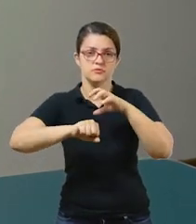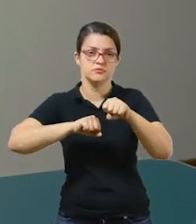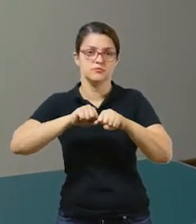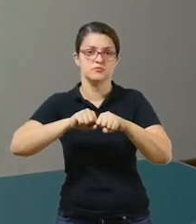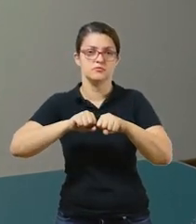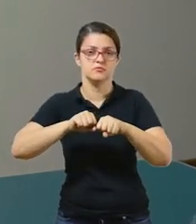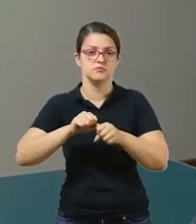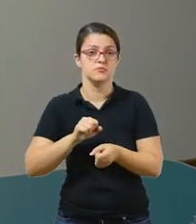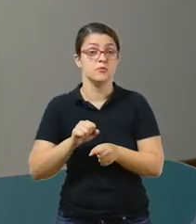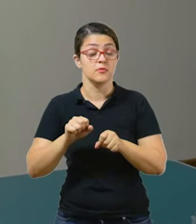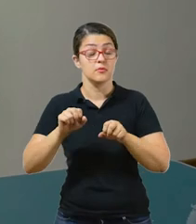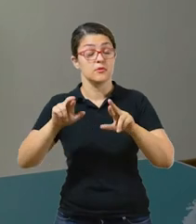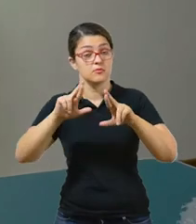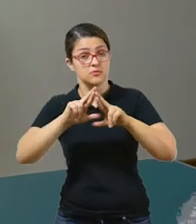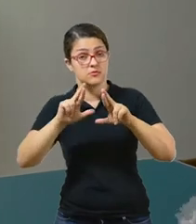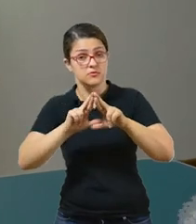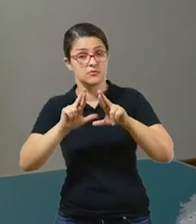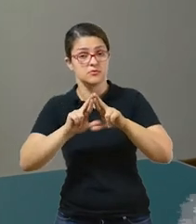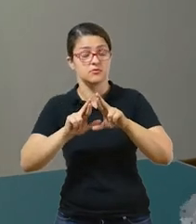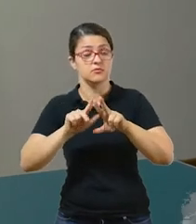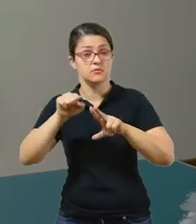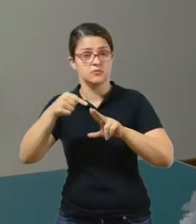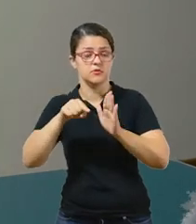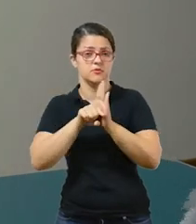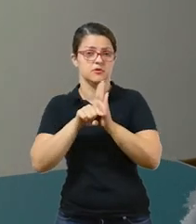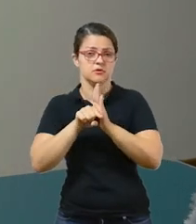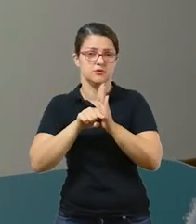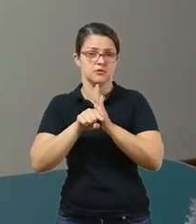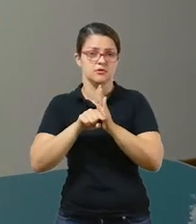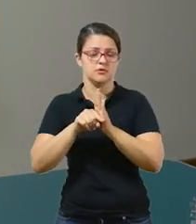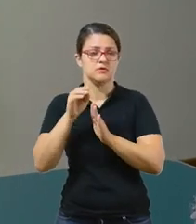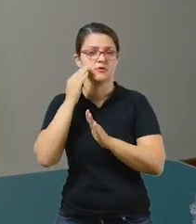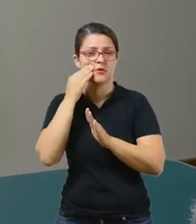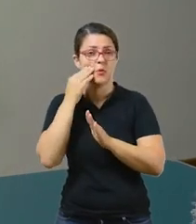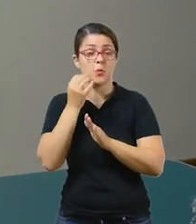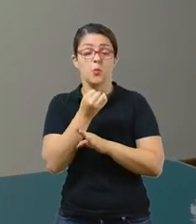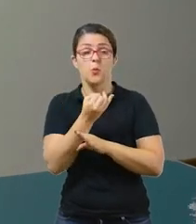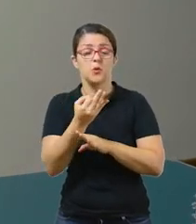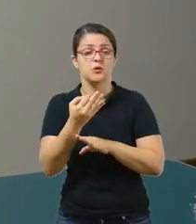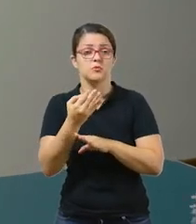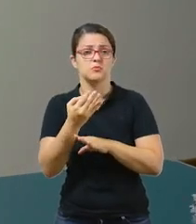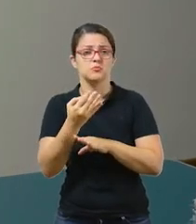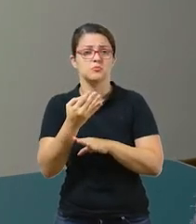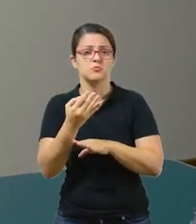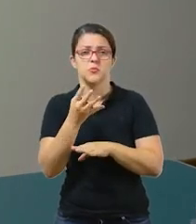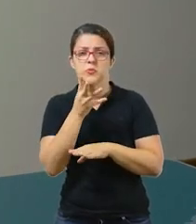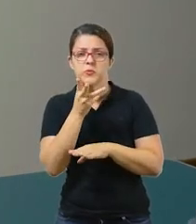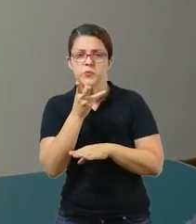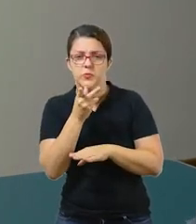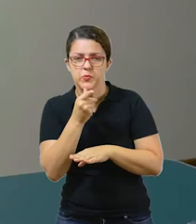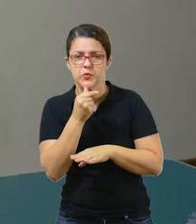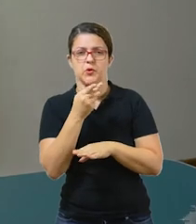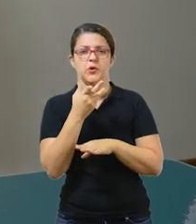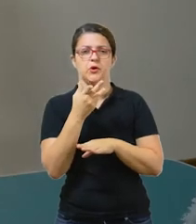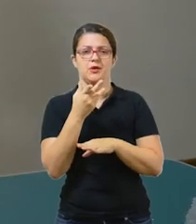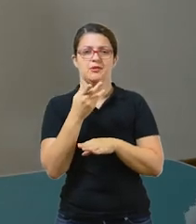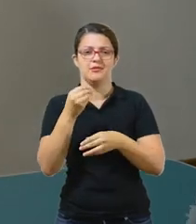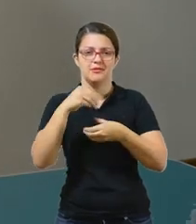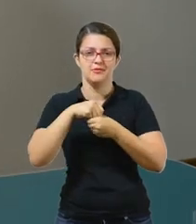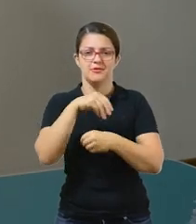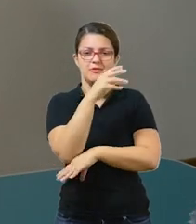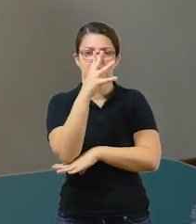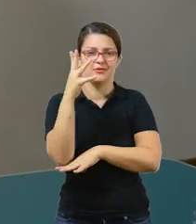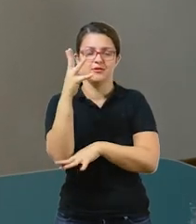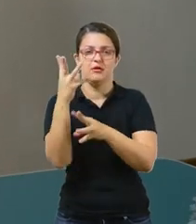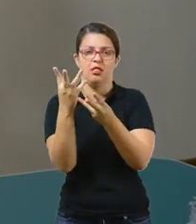onde vocês aprenderão o tempo que cada material leva para se decompor na natureza, tudo bem? Muita atenção!